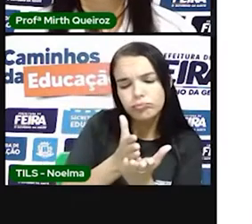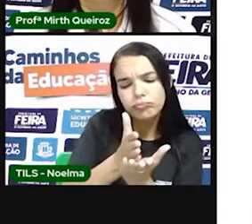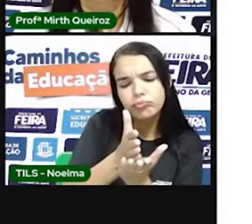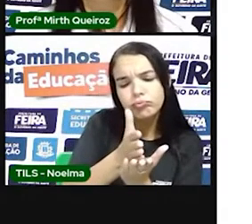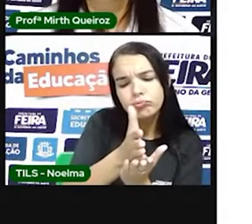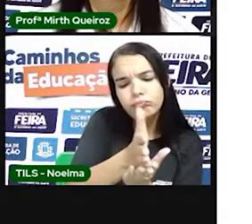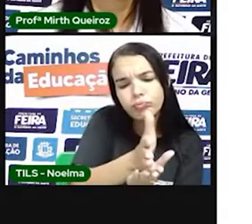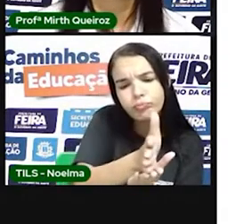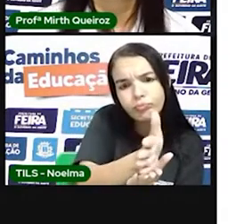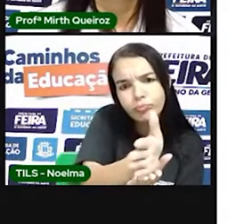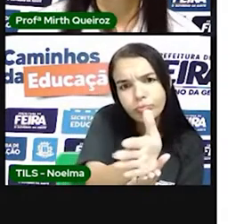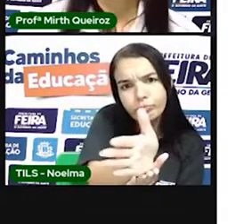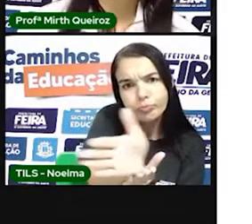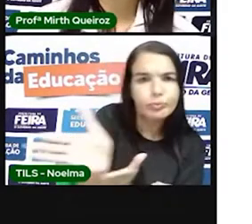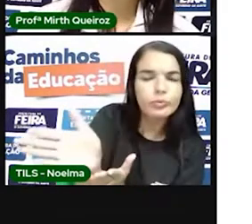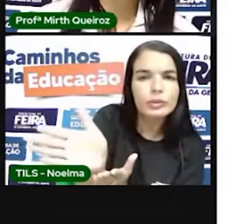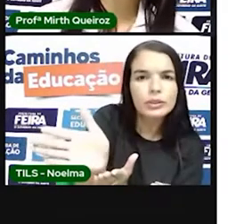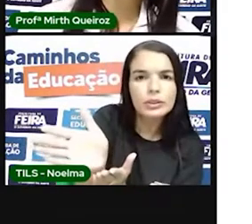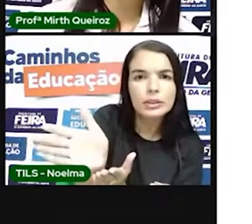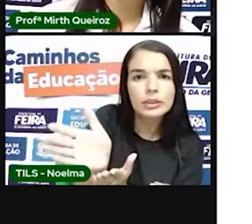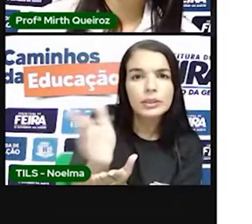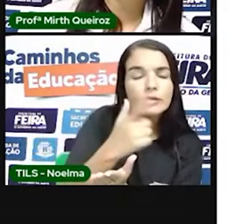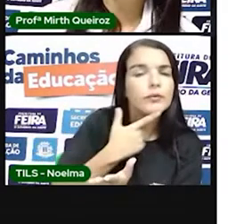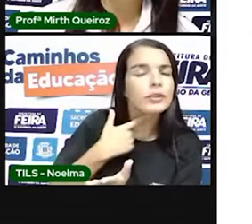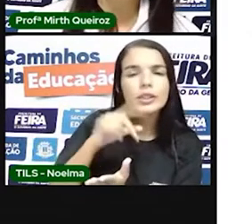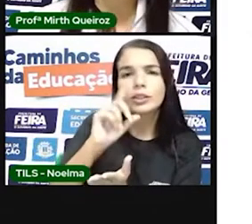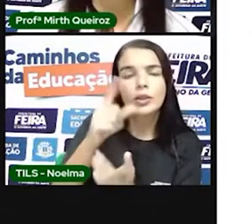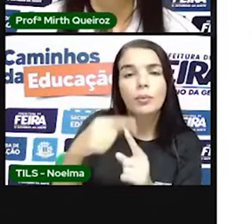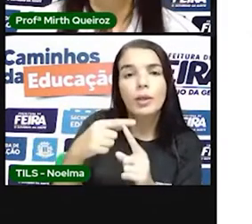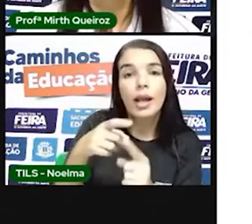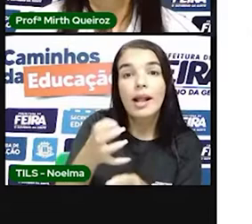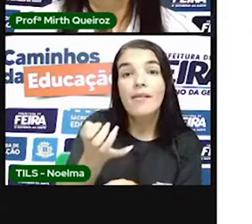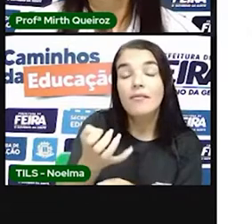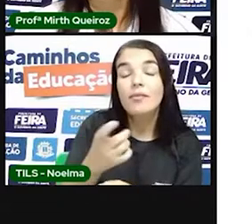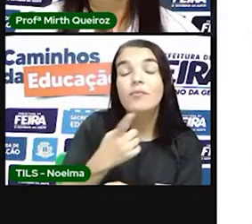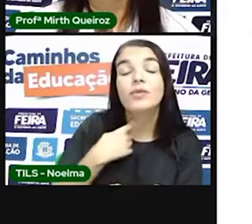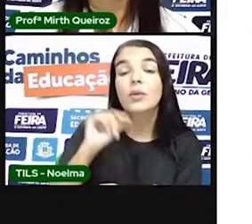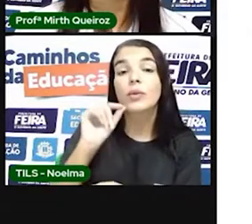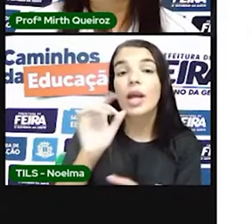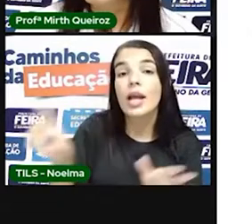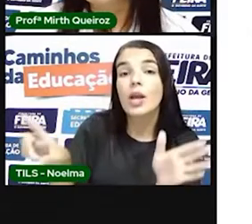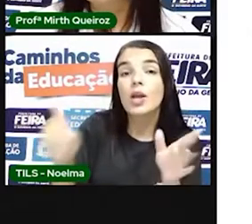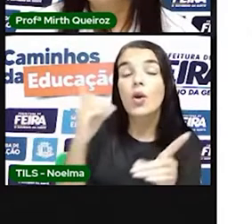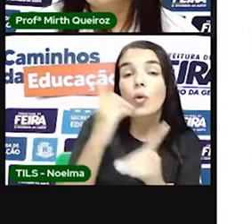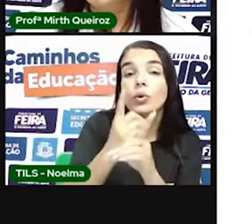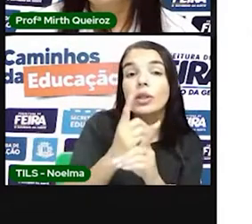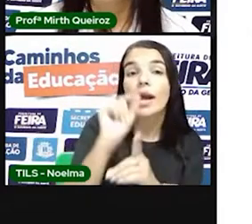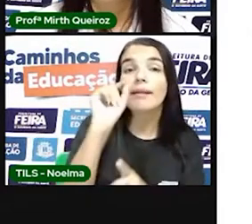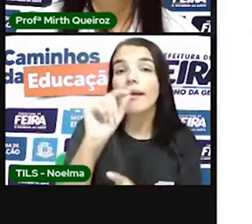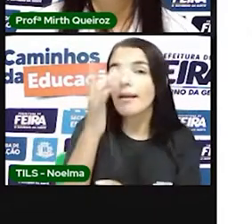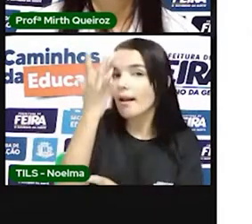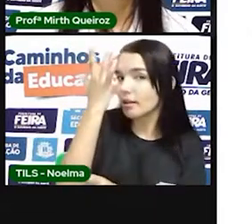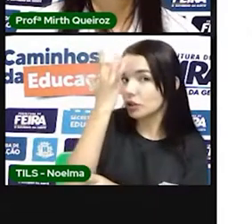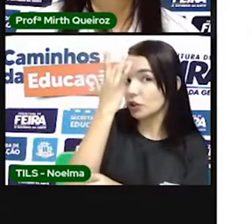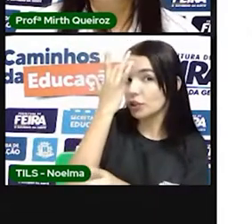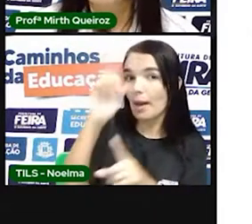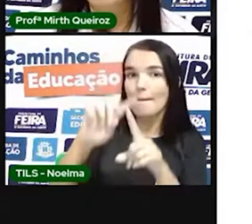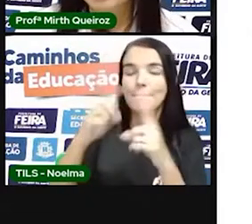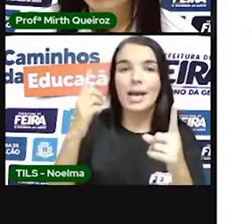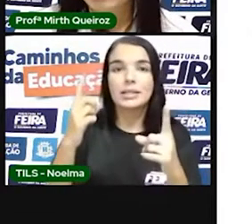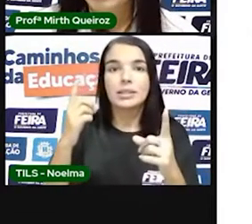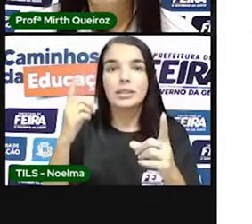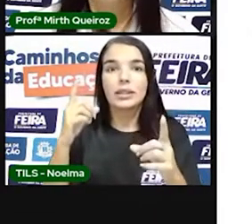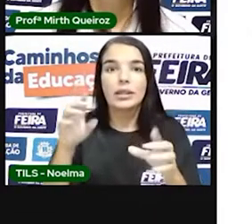da Índia. Ele queria descobrir um novo caminho às Índias e ao atravessar ali o mar, ele se